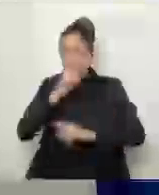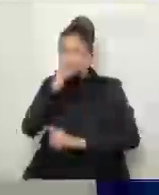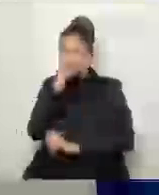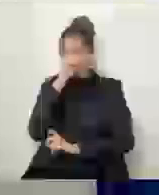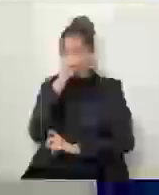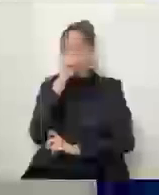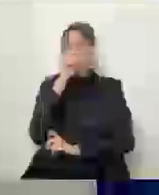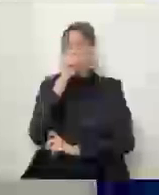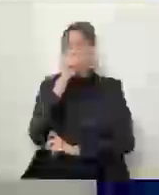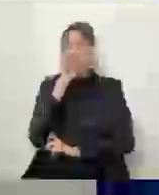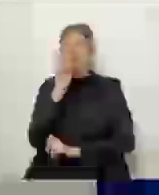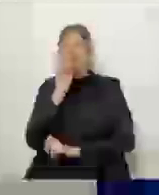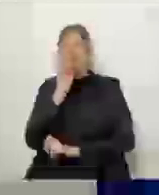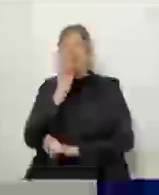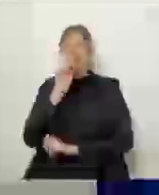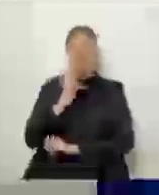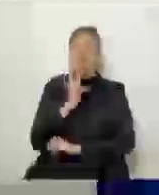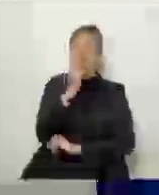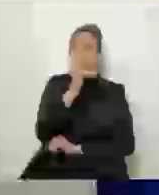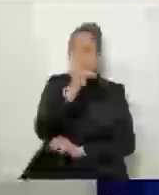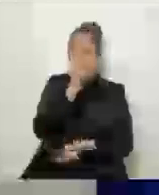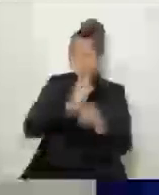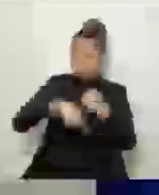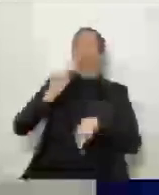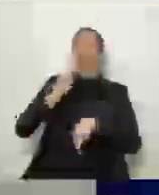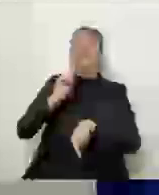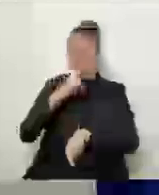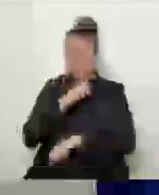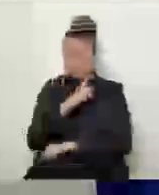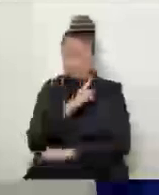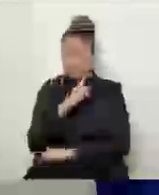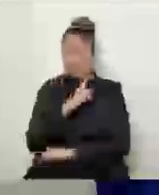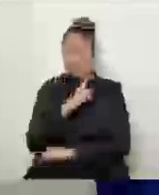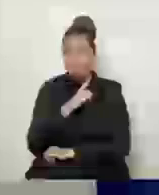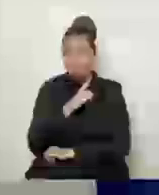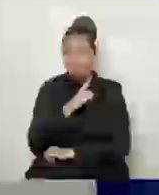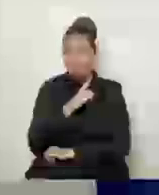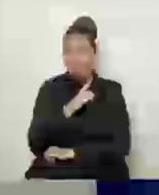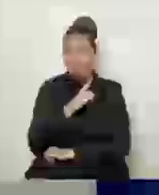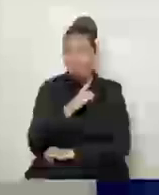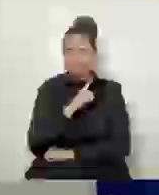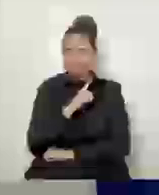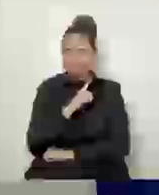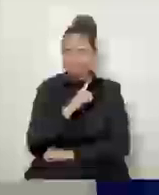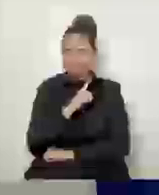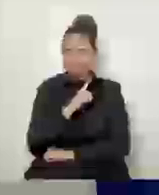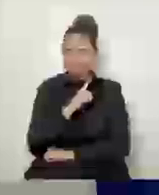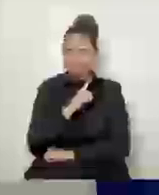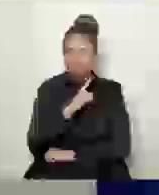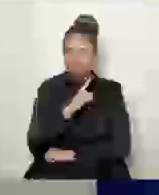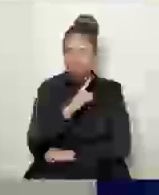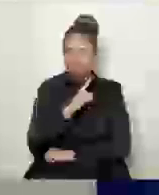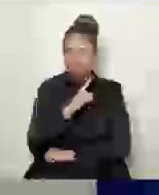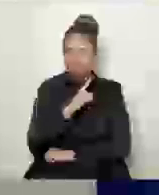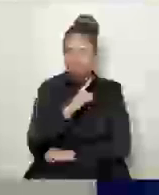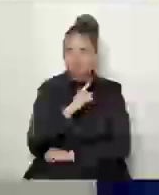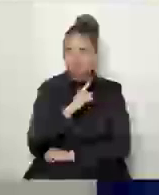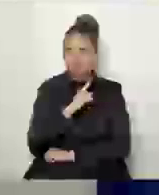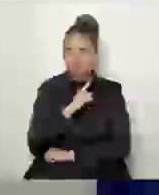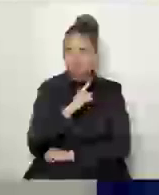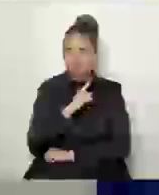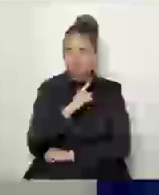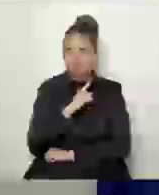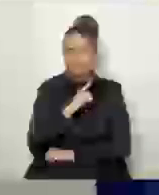Então, nós também tivemos ali a presença do nosso pré